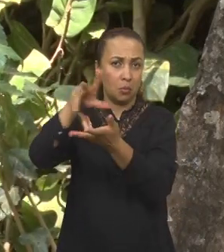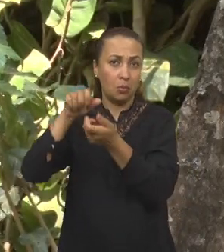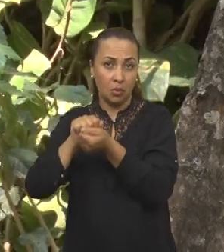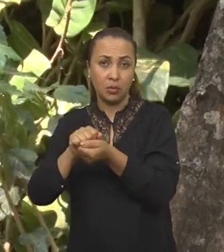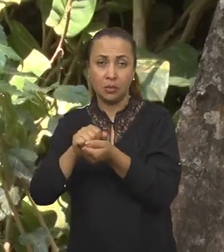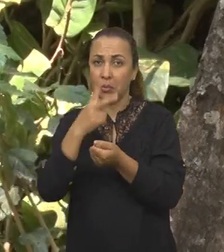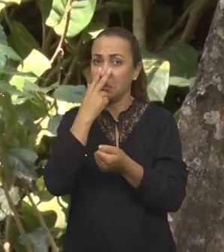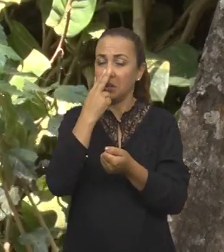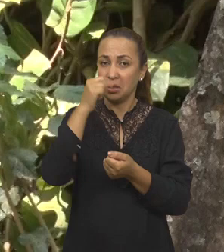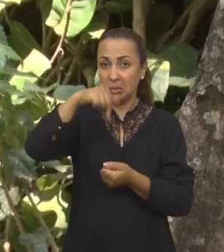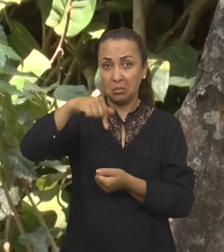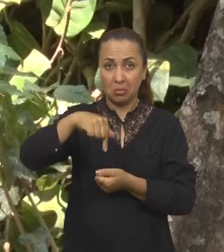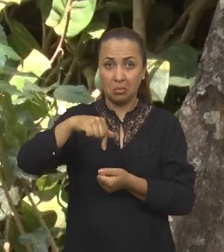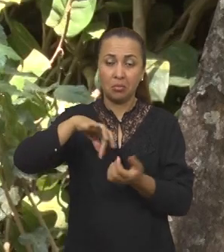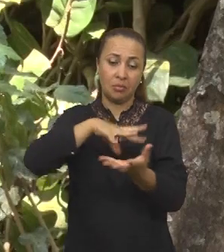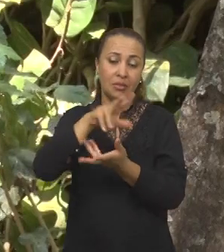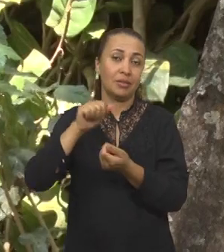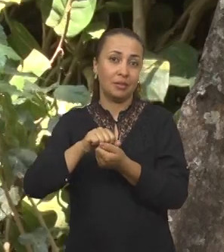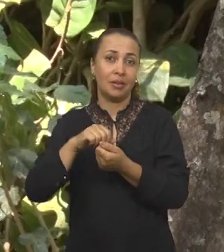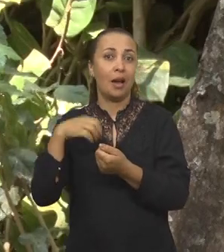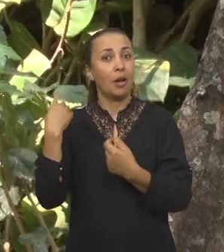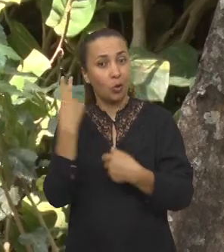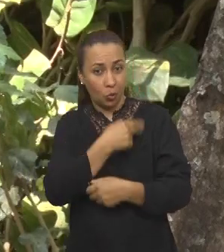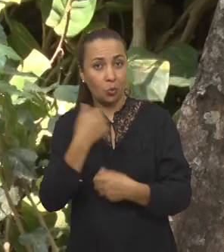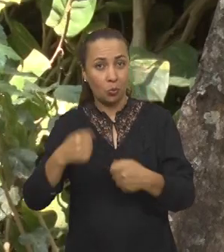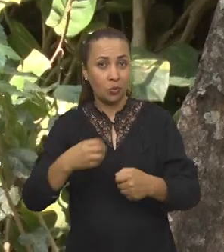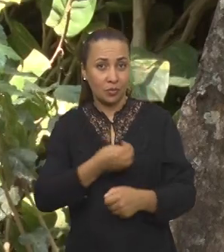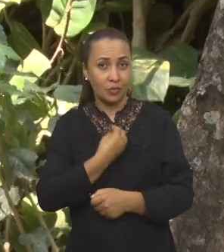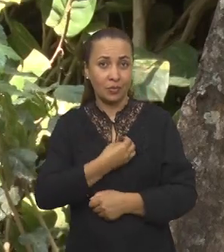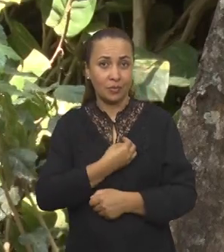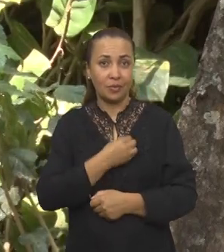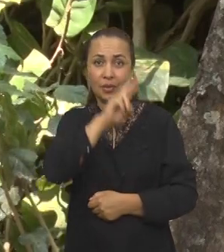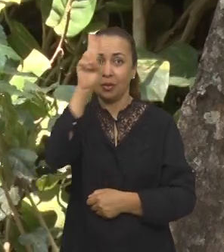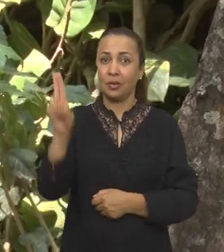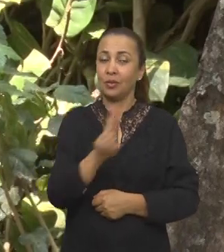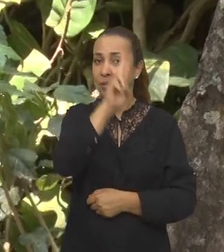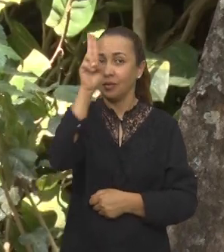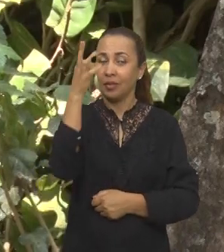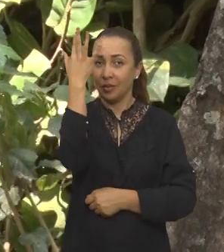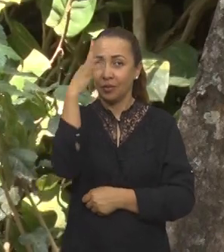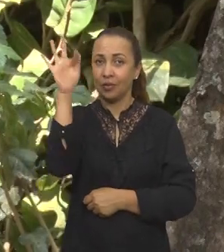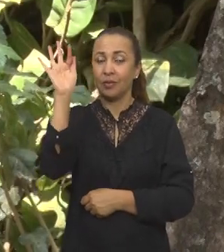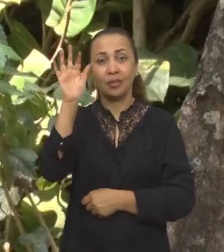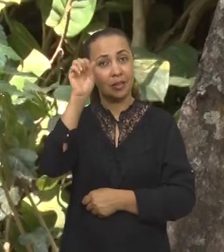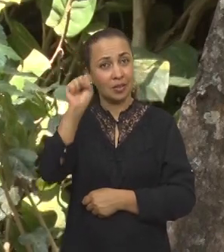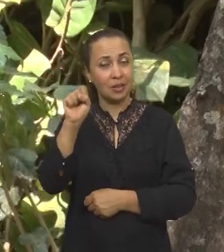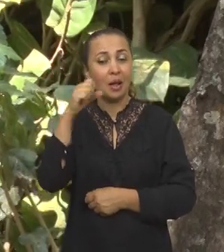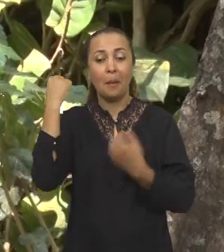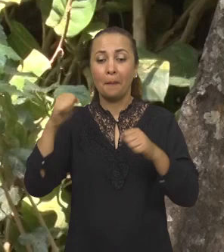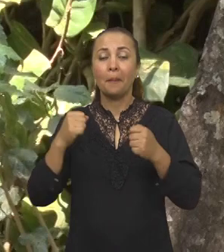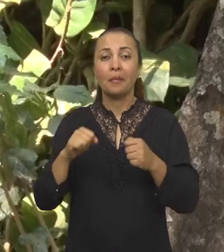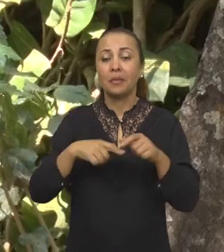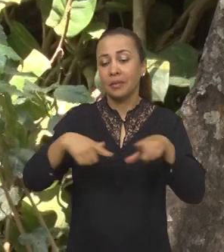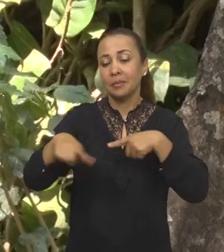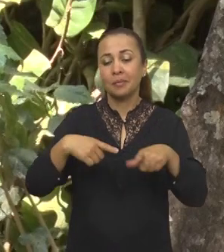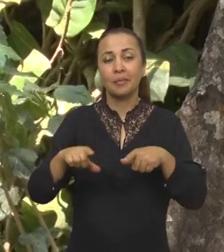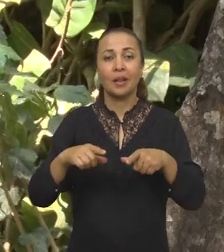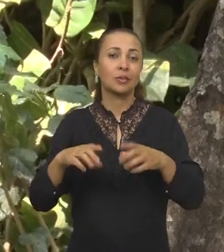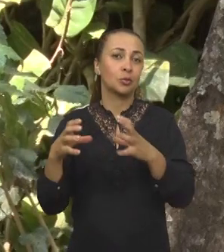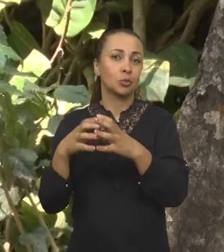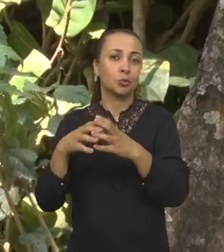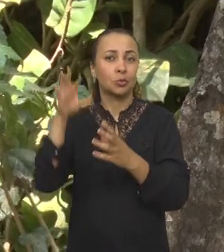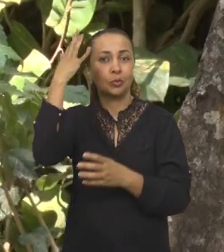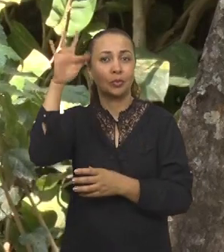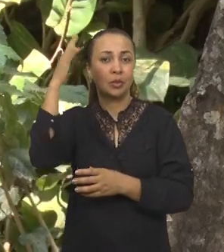similar à Terra no qual possamos viver. Na Universidade Federal de Sergipe, trabalhos desenvolvidos pelo Departamento de